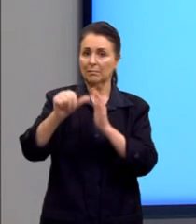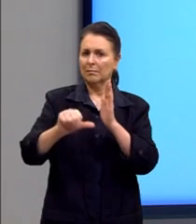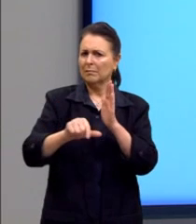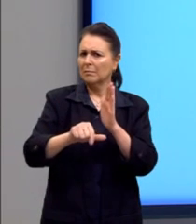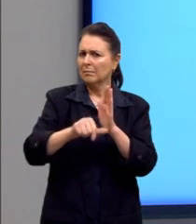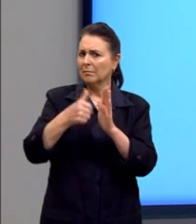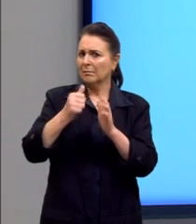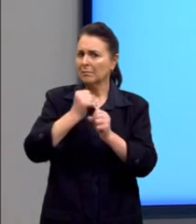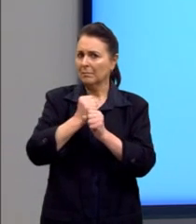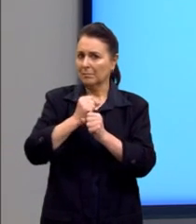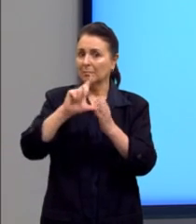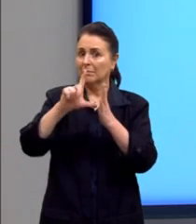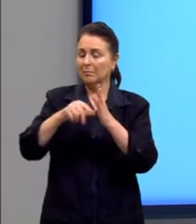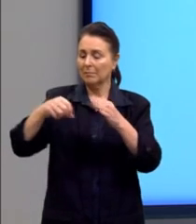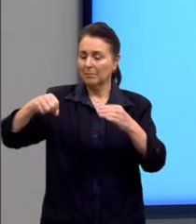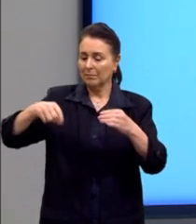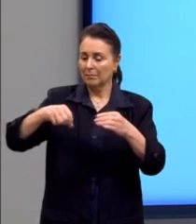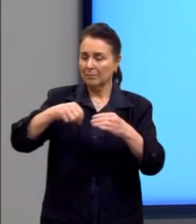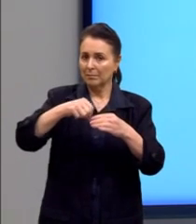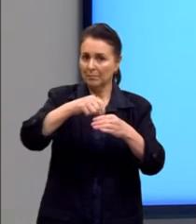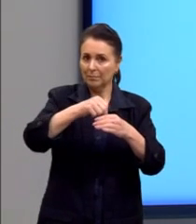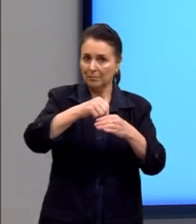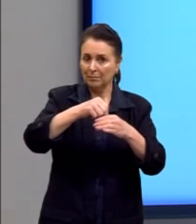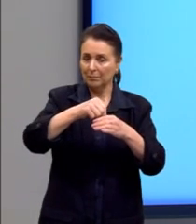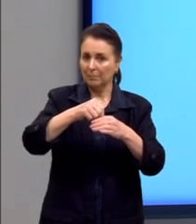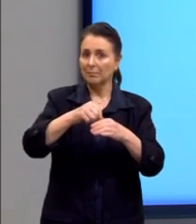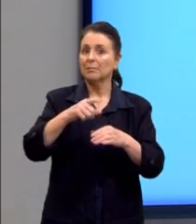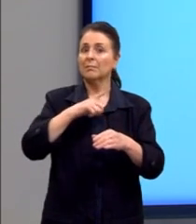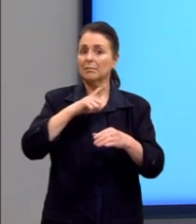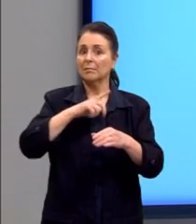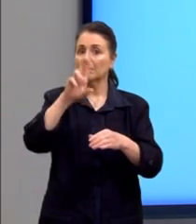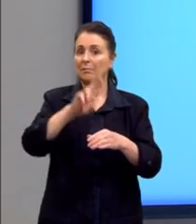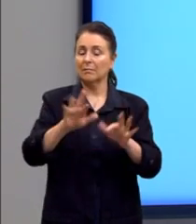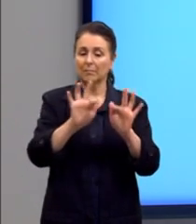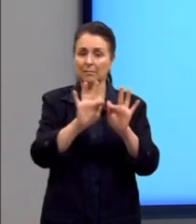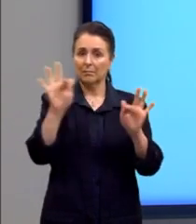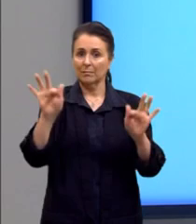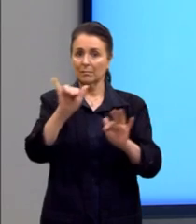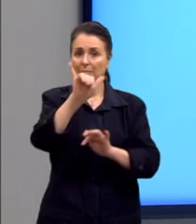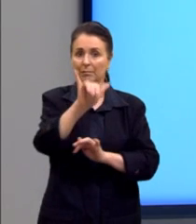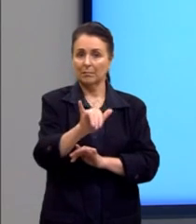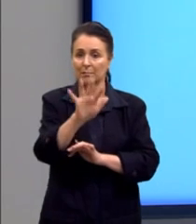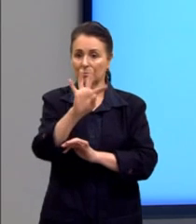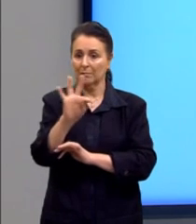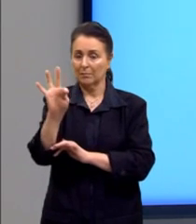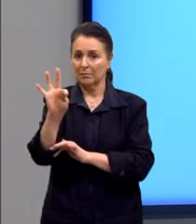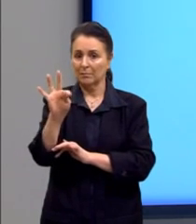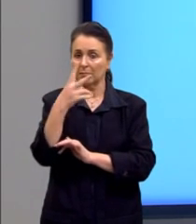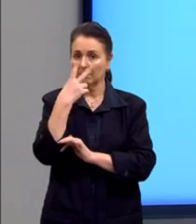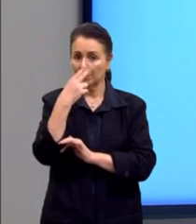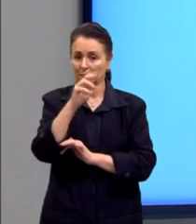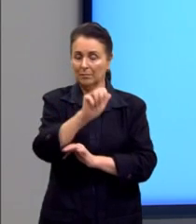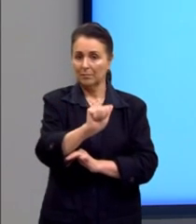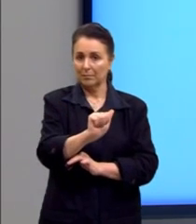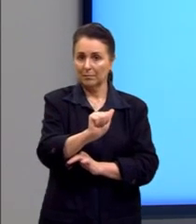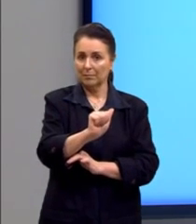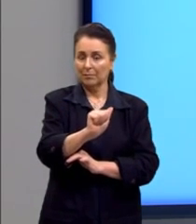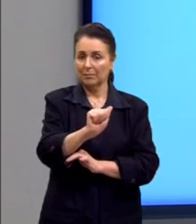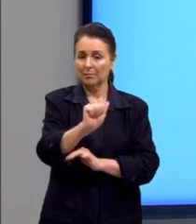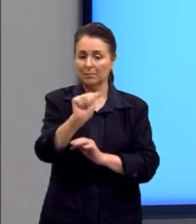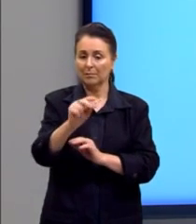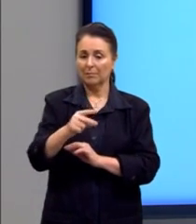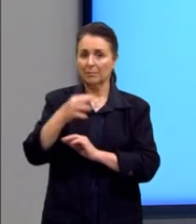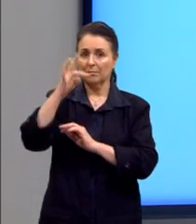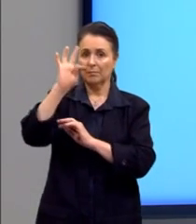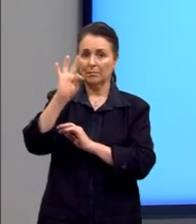após seu plantio, modelado, então, pela função Y de T igual a elevado